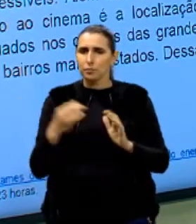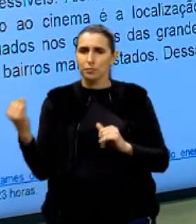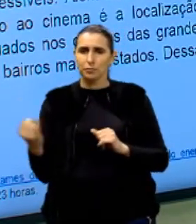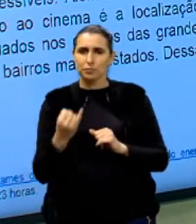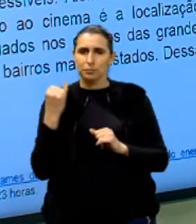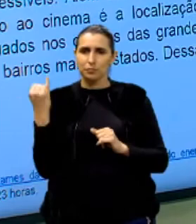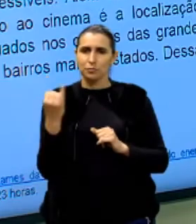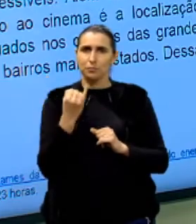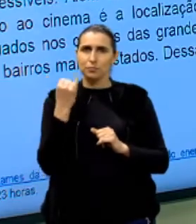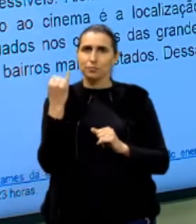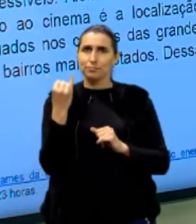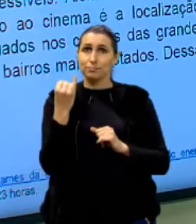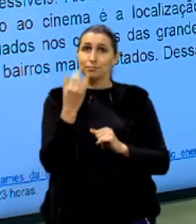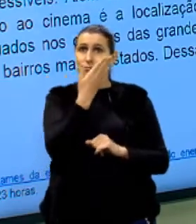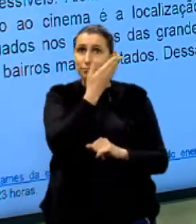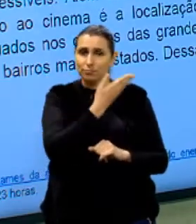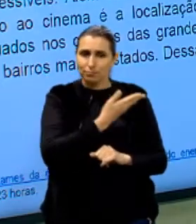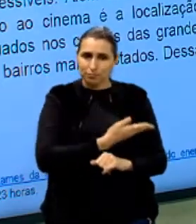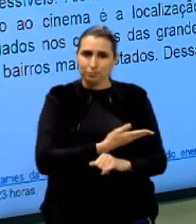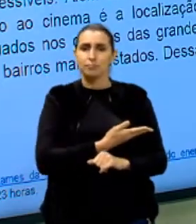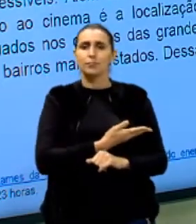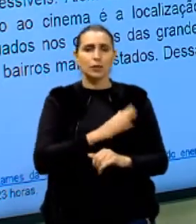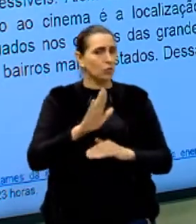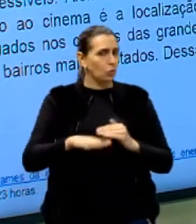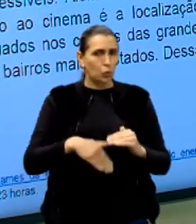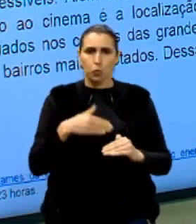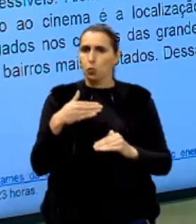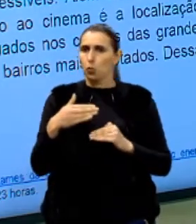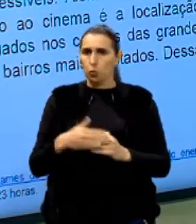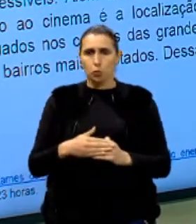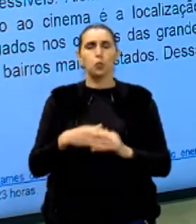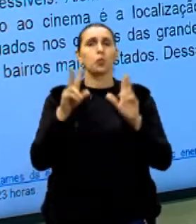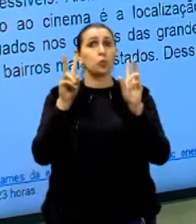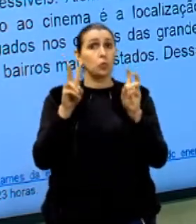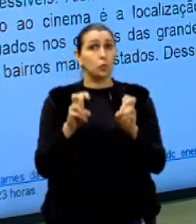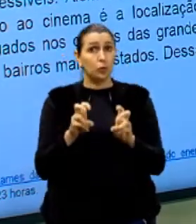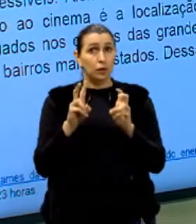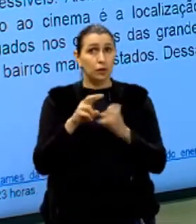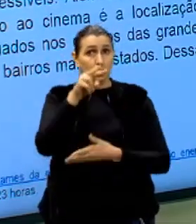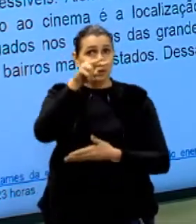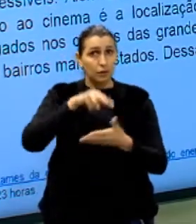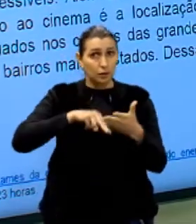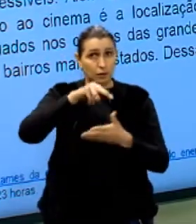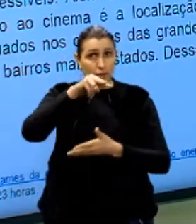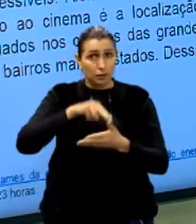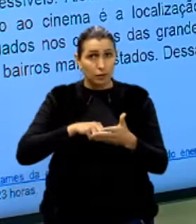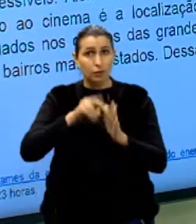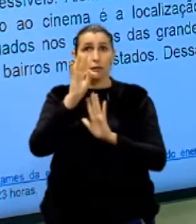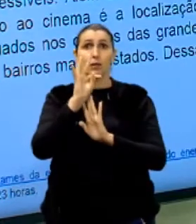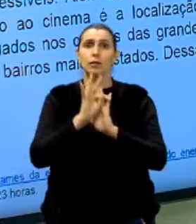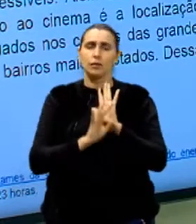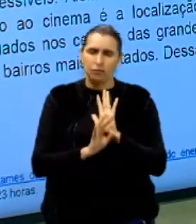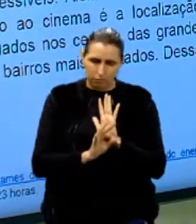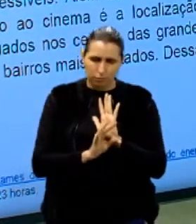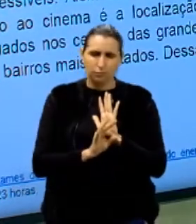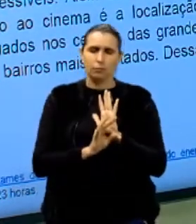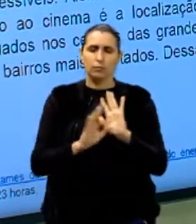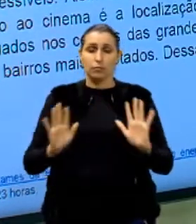e assim é em todos os temas, gente. Leiam os textos